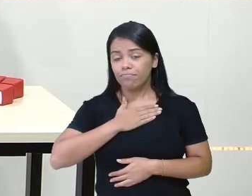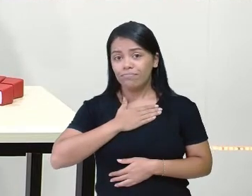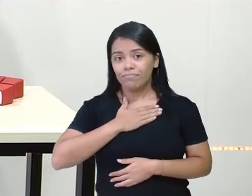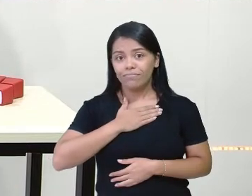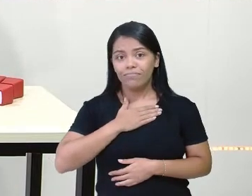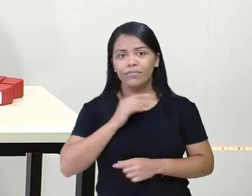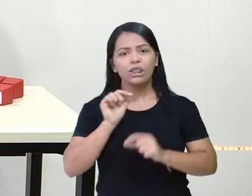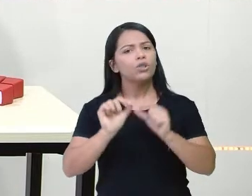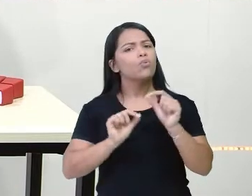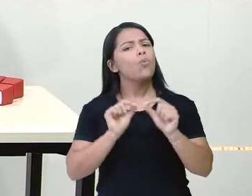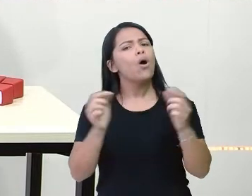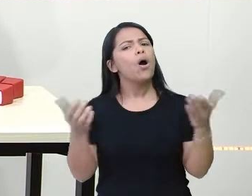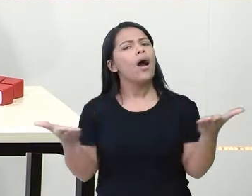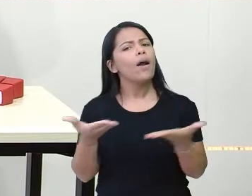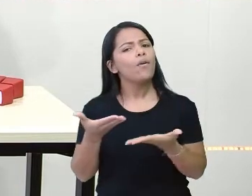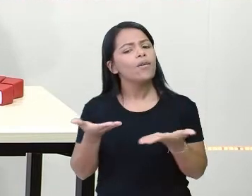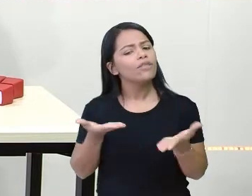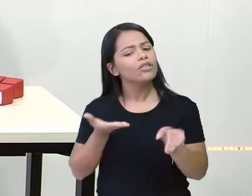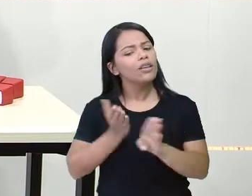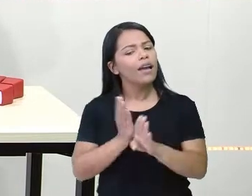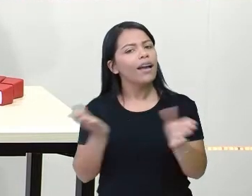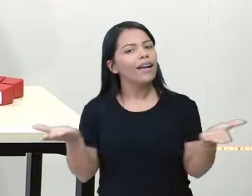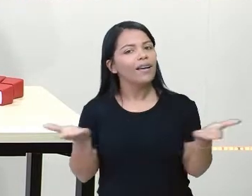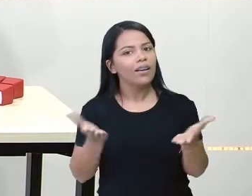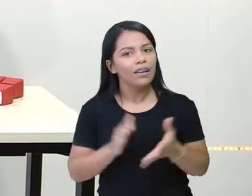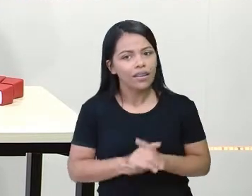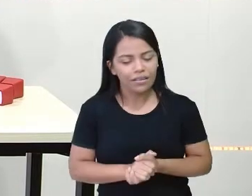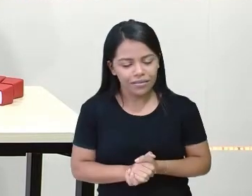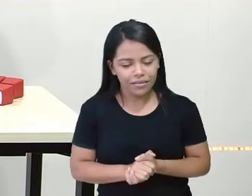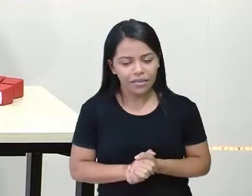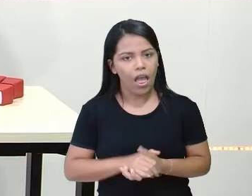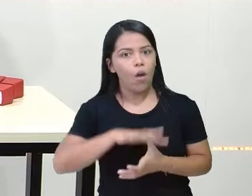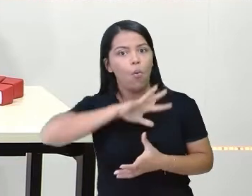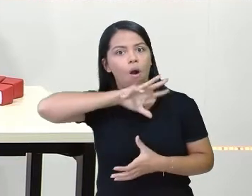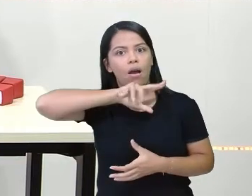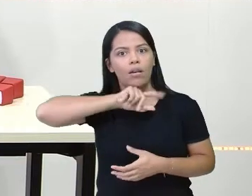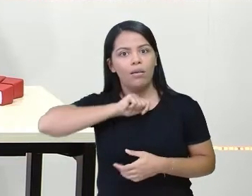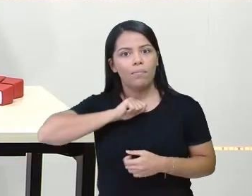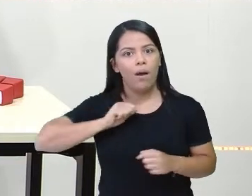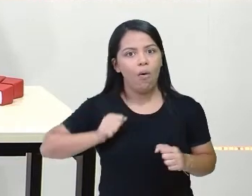Quem será que vem por aqui? É um animal muito grande.